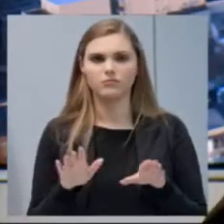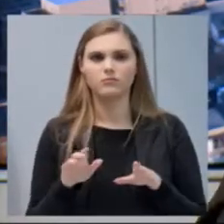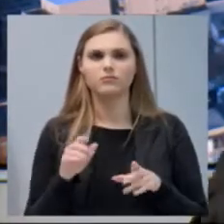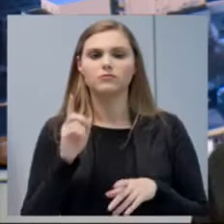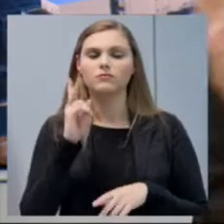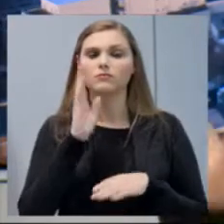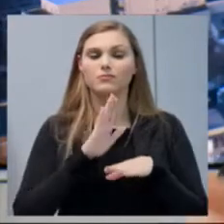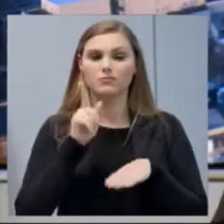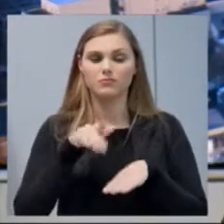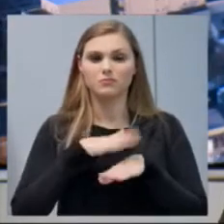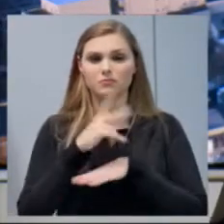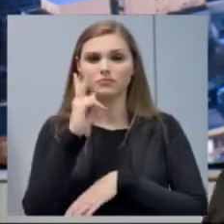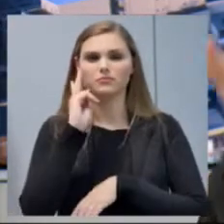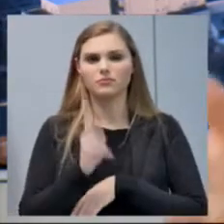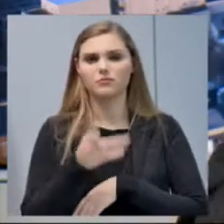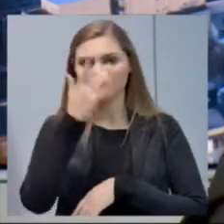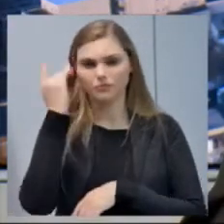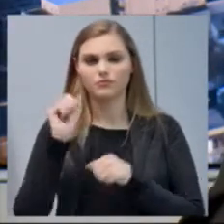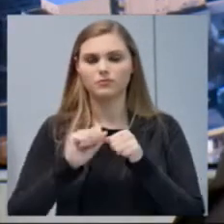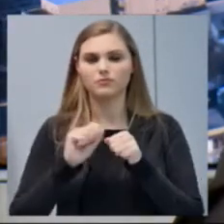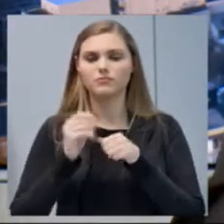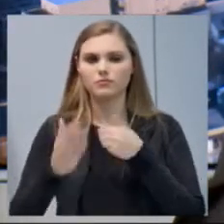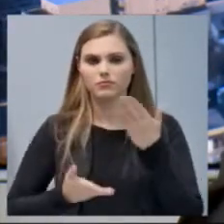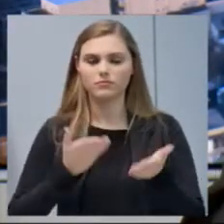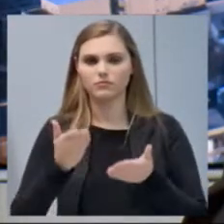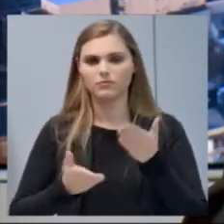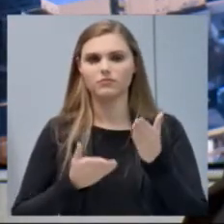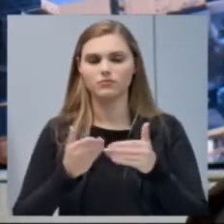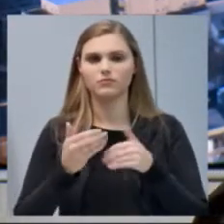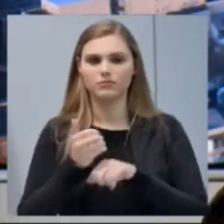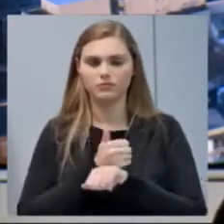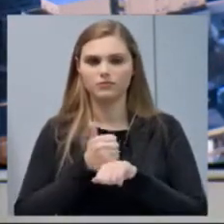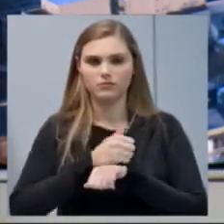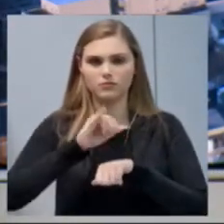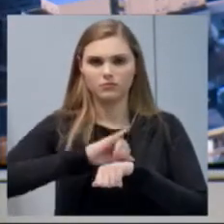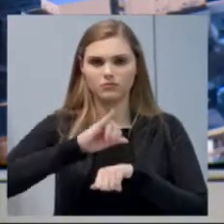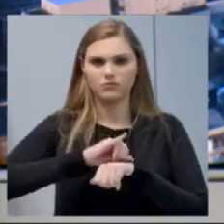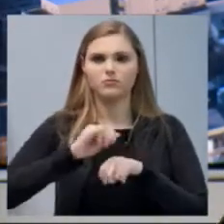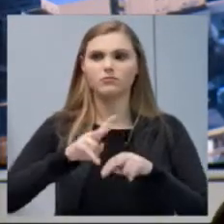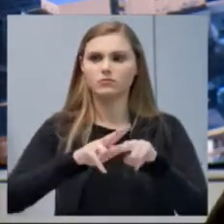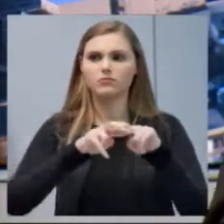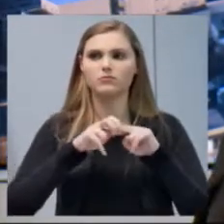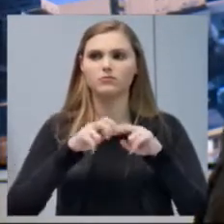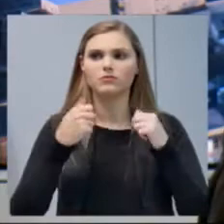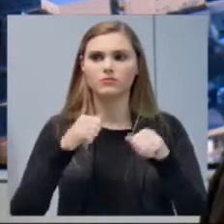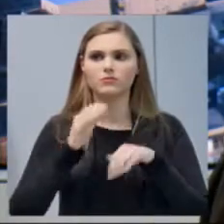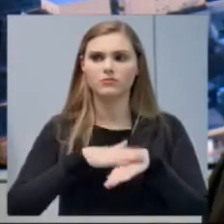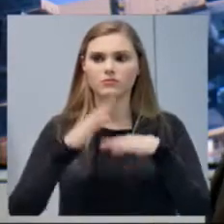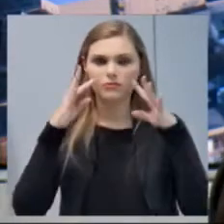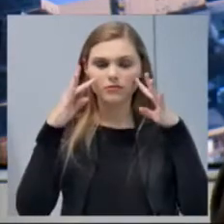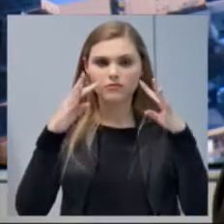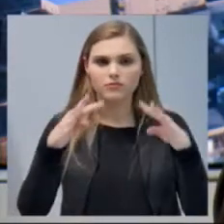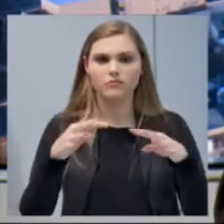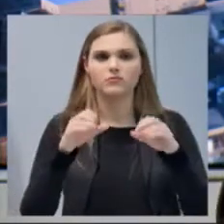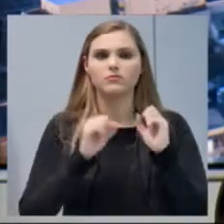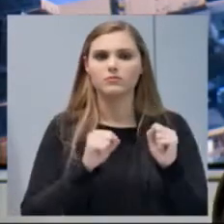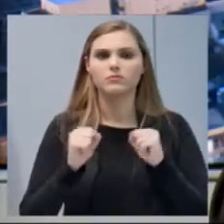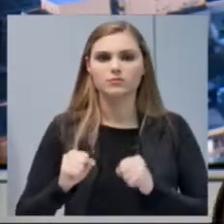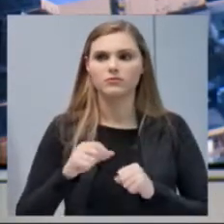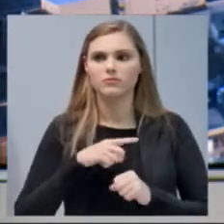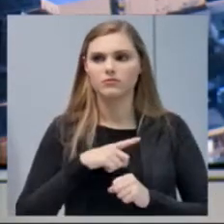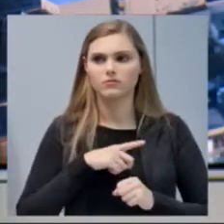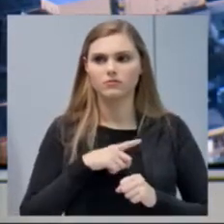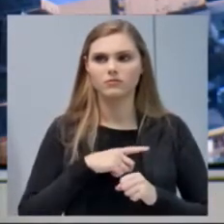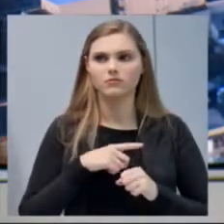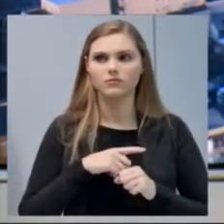A estrutura continua a mesma, as pessoas continuam as mesmas, então merecem um pouco mais de atenção para poder garantir, principalmente,